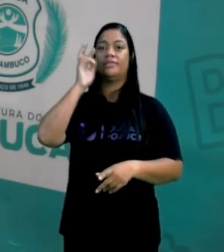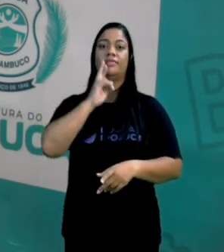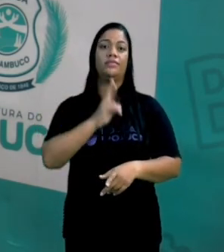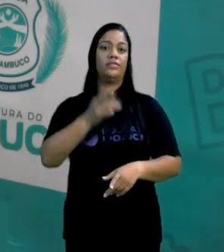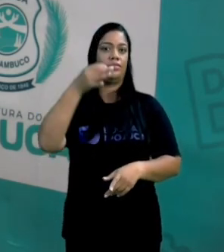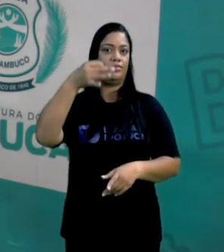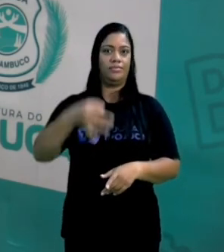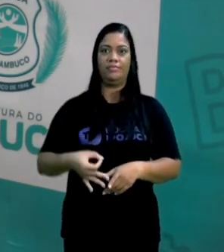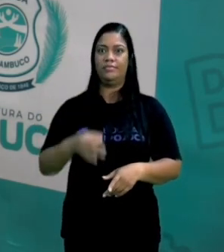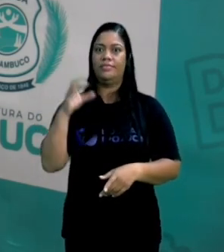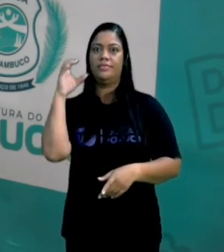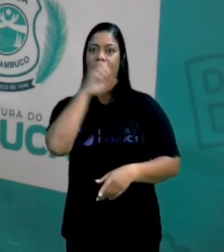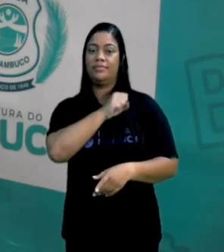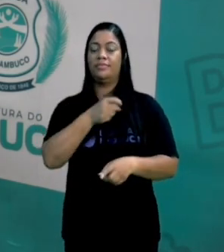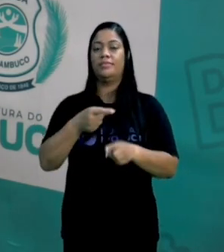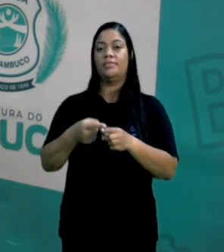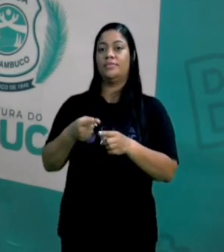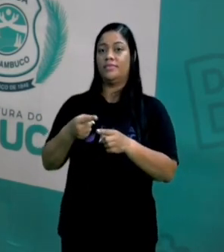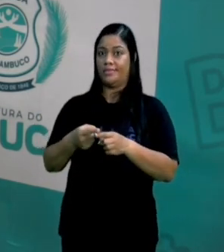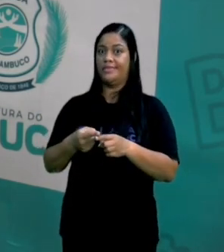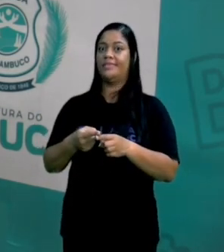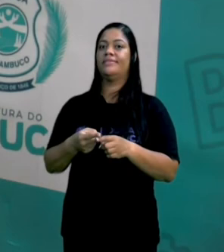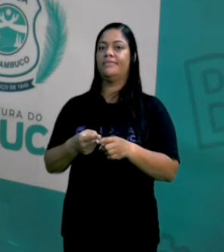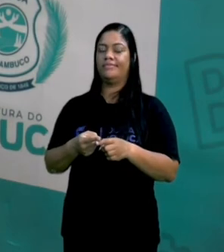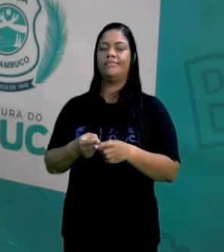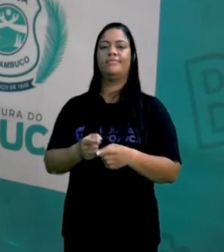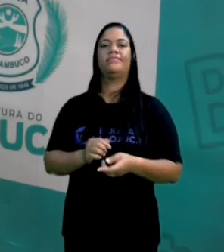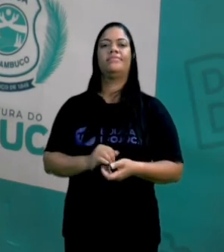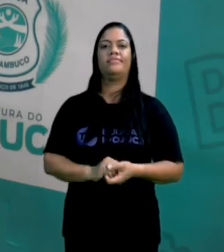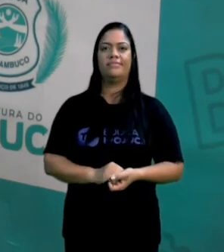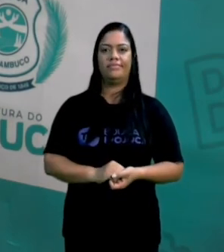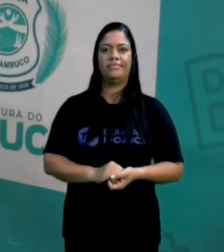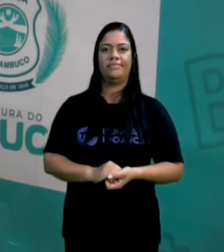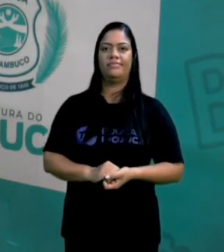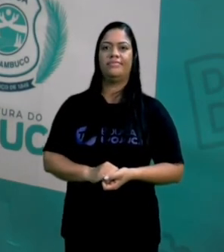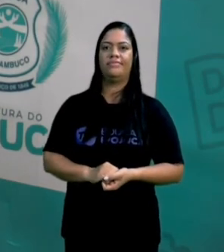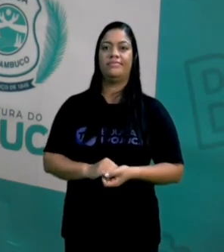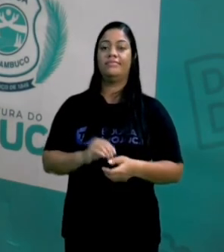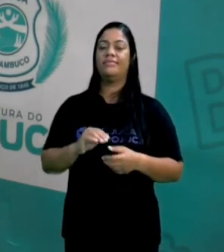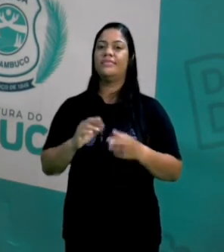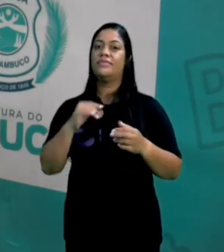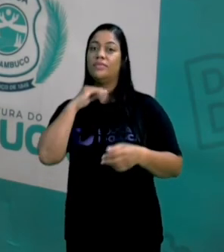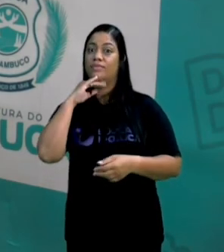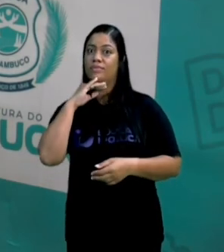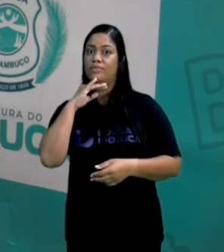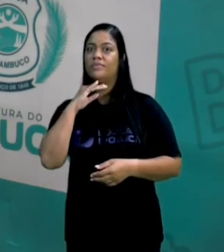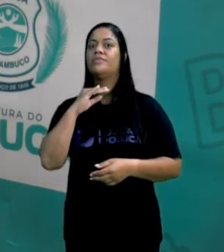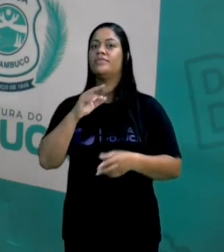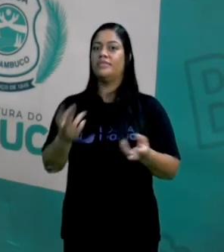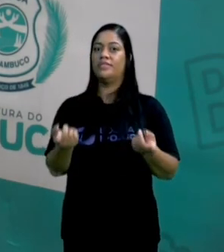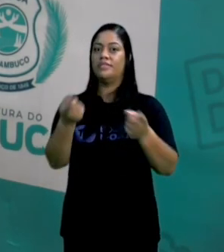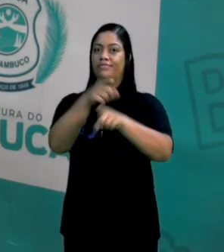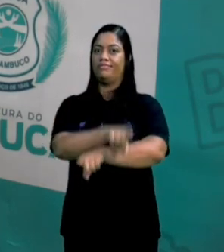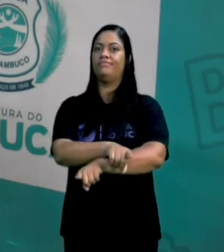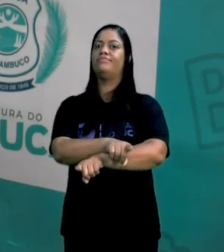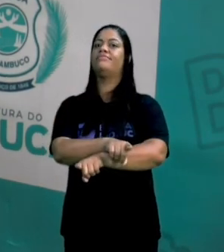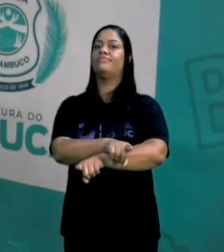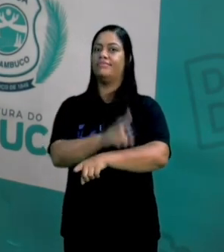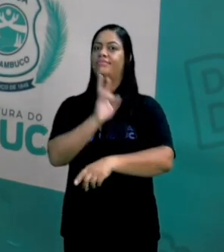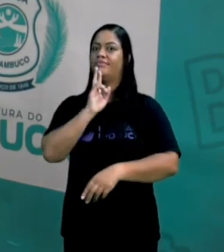resposta mais rápida porque vai justamente gerar um equívoco e causar o contrário, tá?